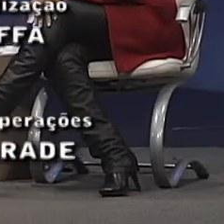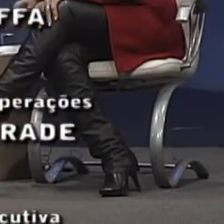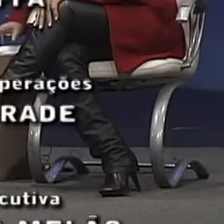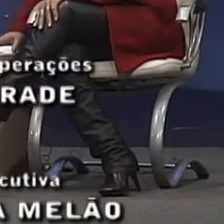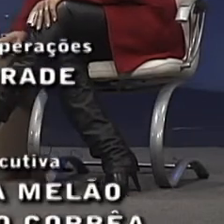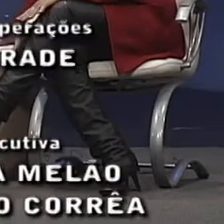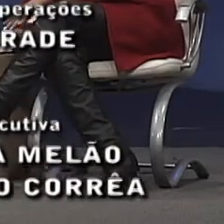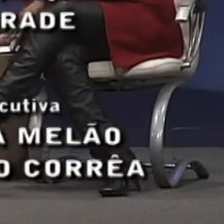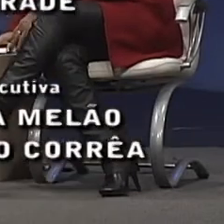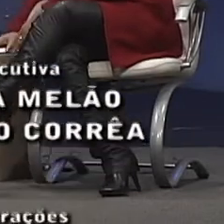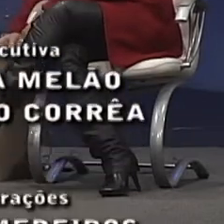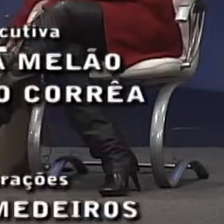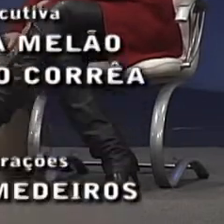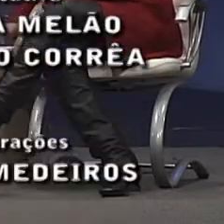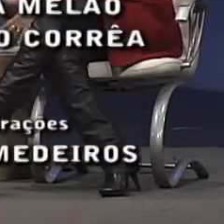Tchau.